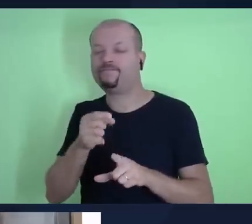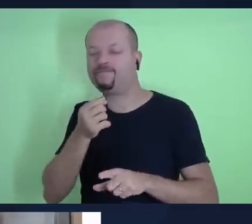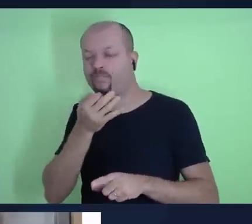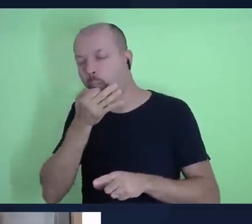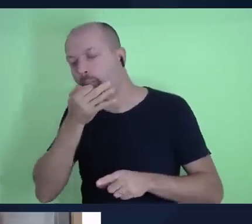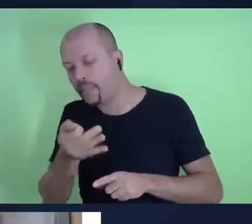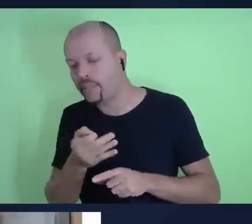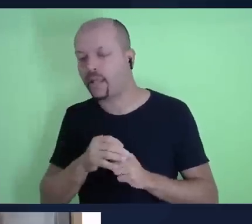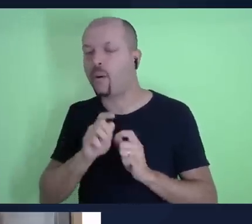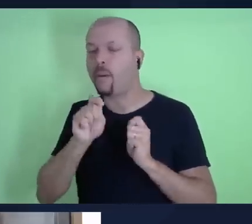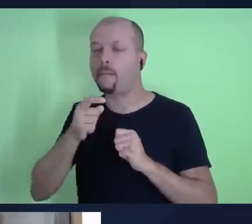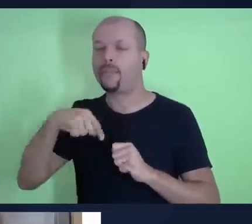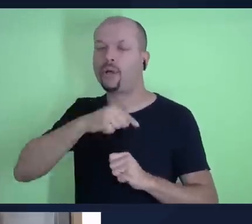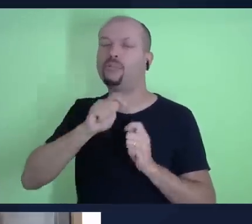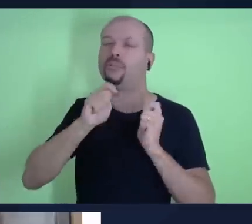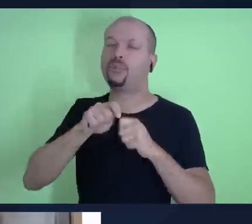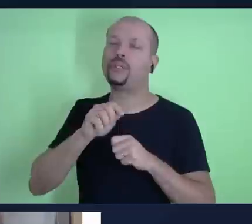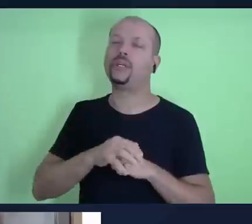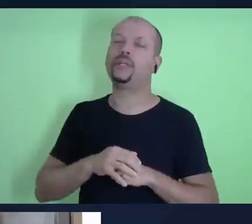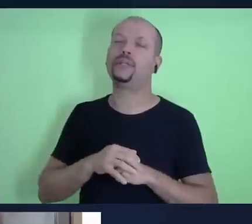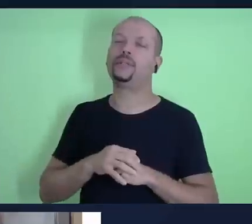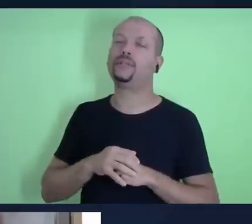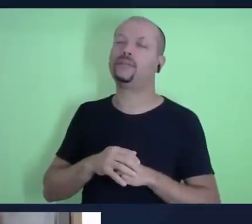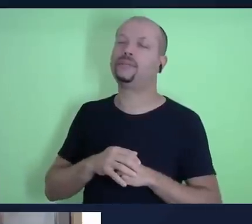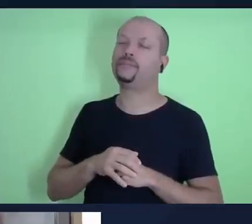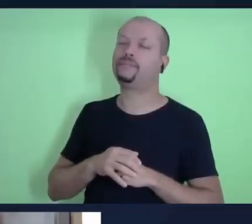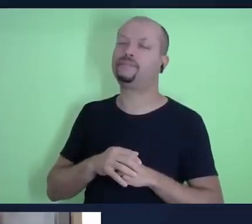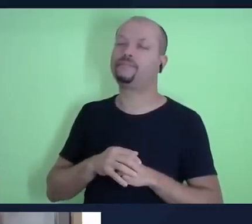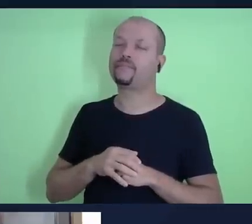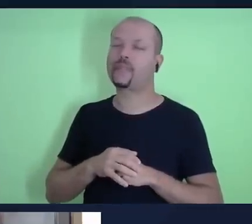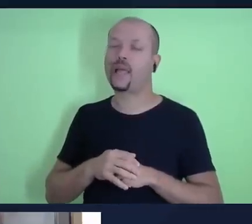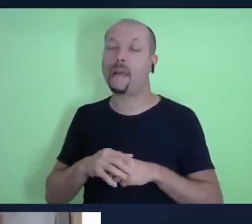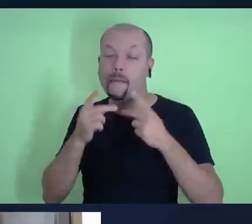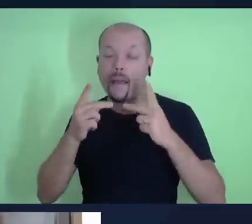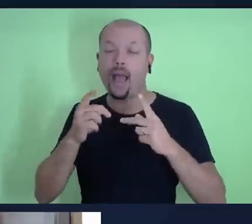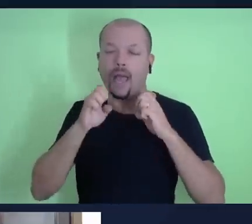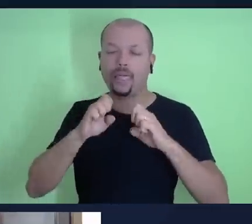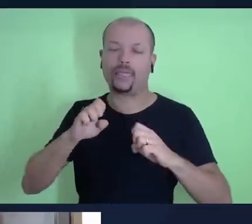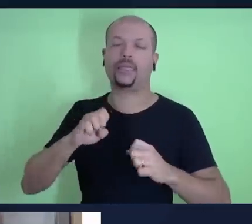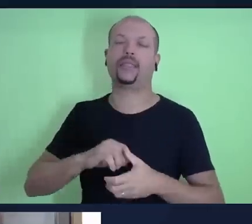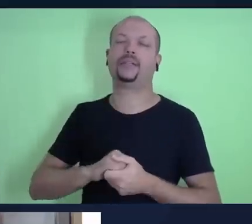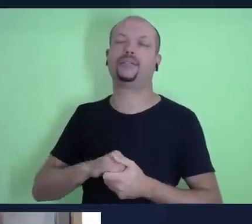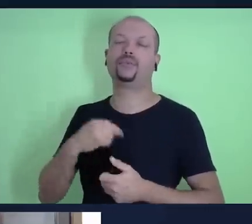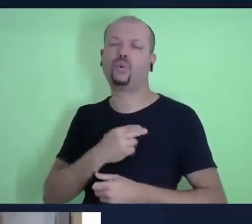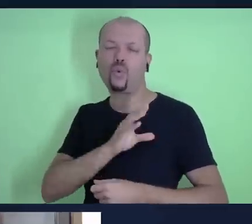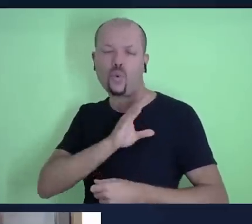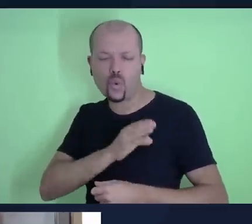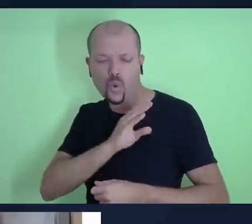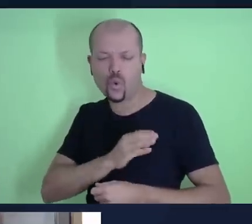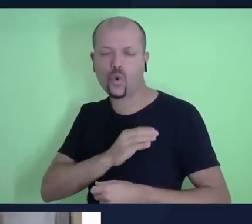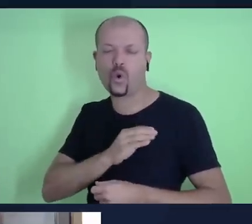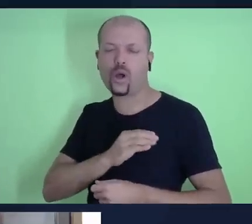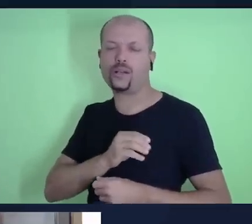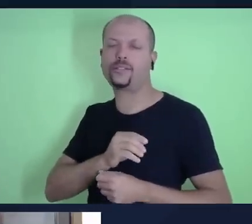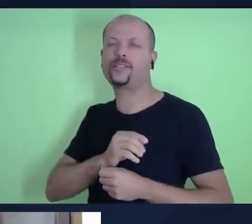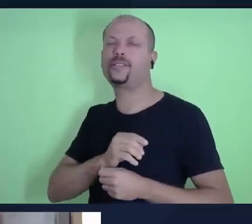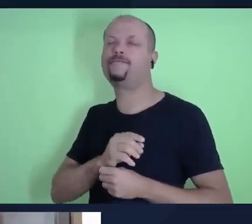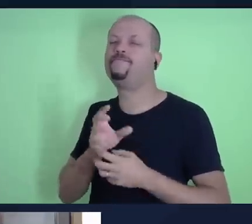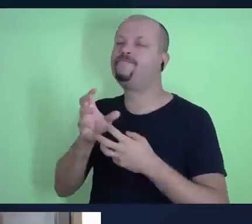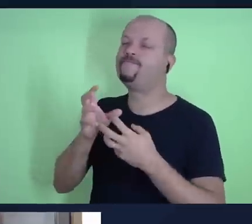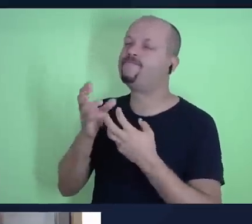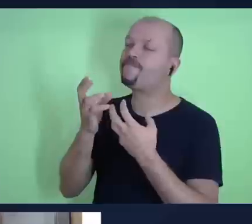ser instrumentos em Tuas mãos e que, acima de tudo, o nosso coração esteja aberto ao aprendizado que podemos ter